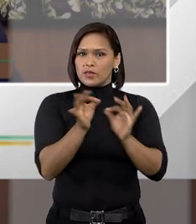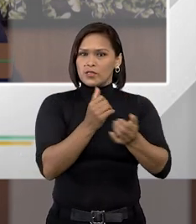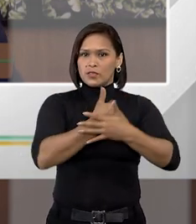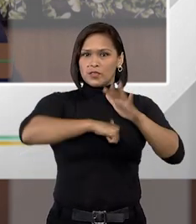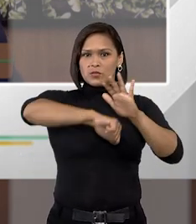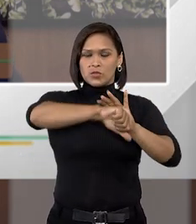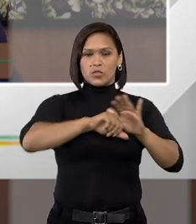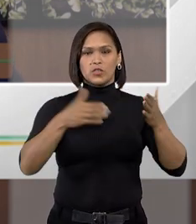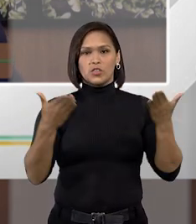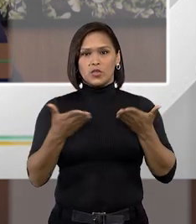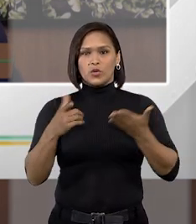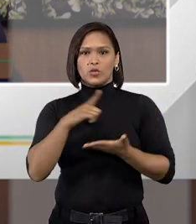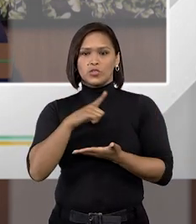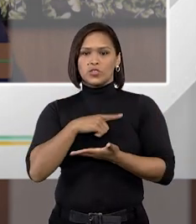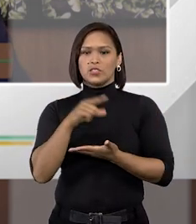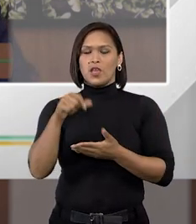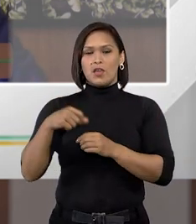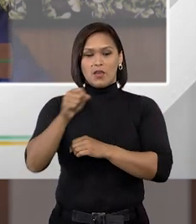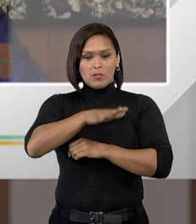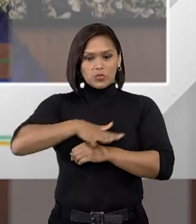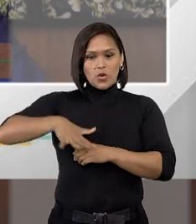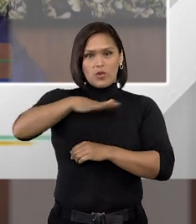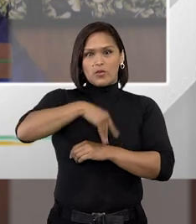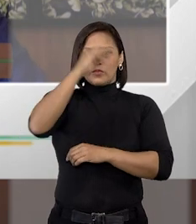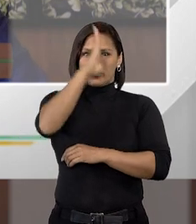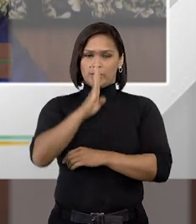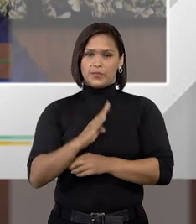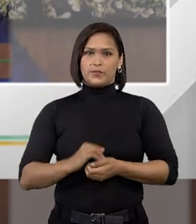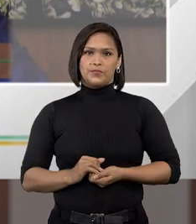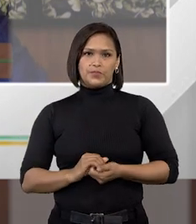criminosas que hoje em dia aqui infestam o Brasil.